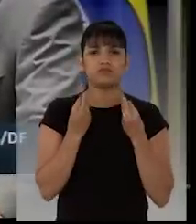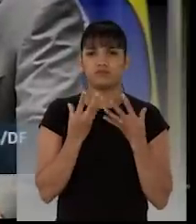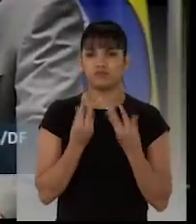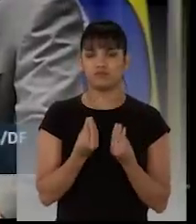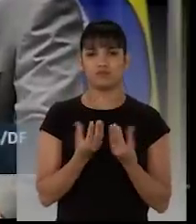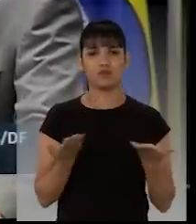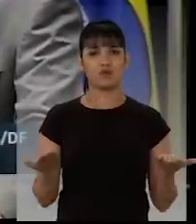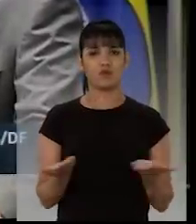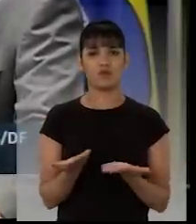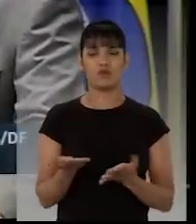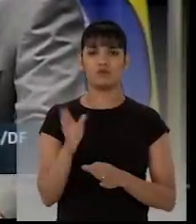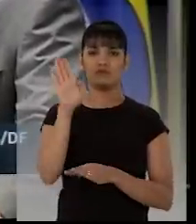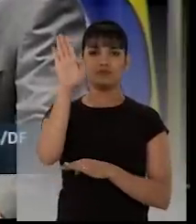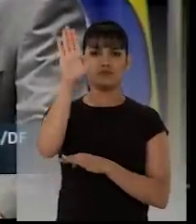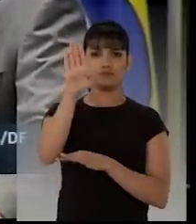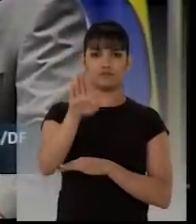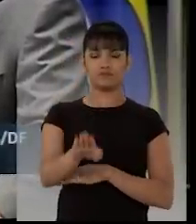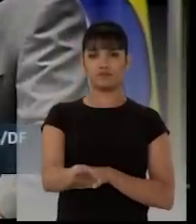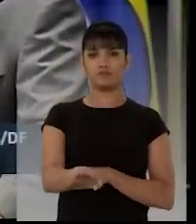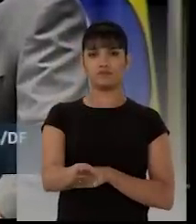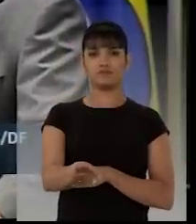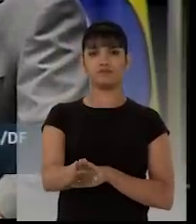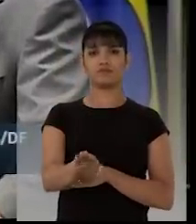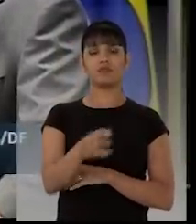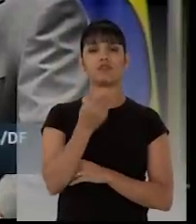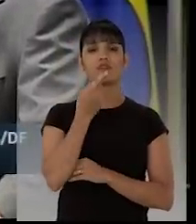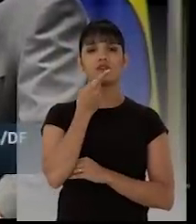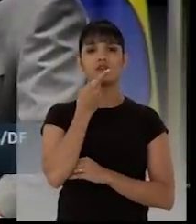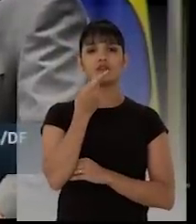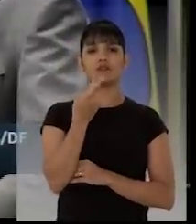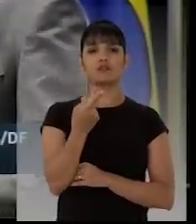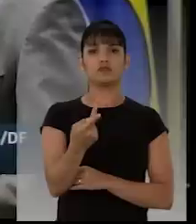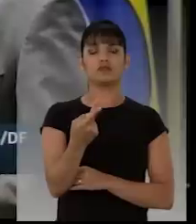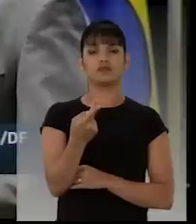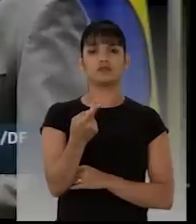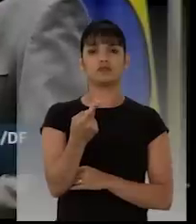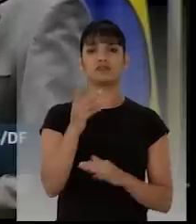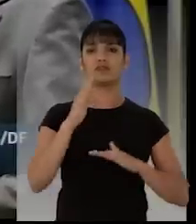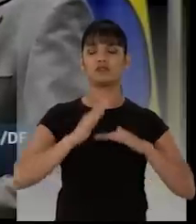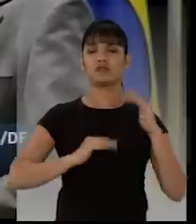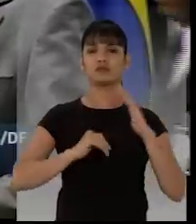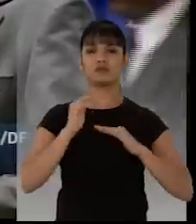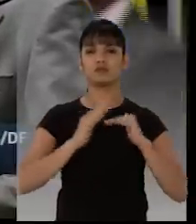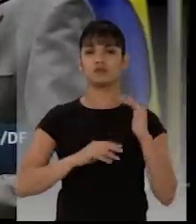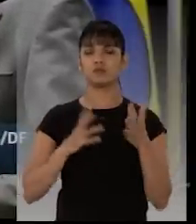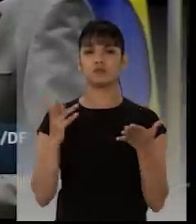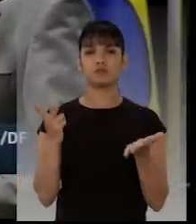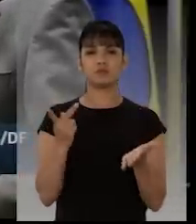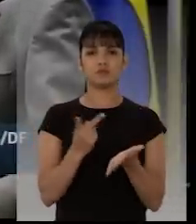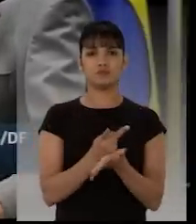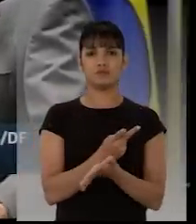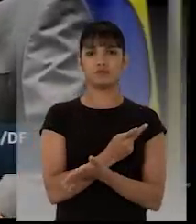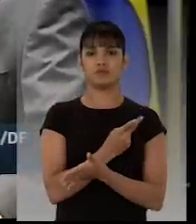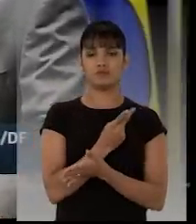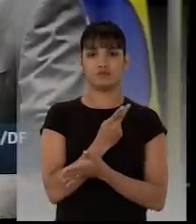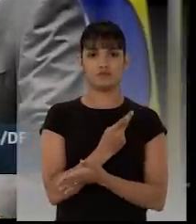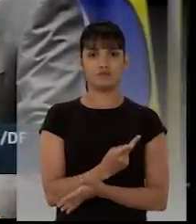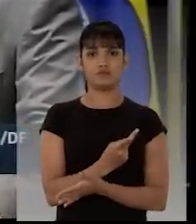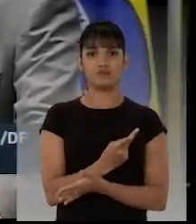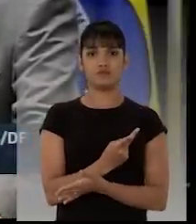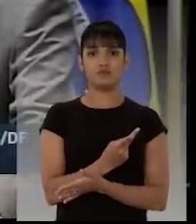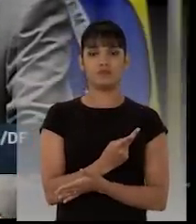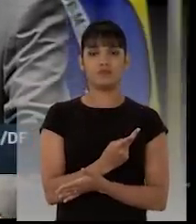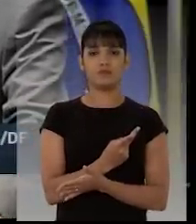para registrar essa tragédia, esse